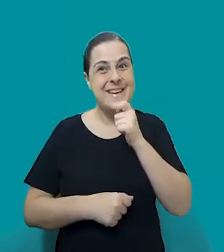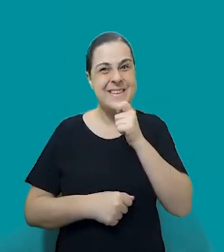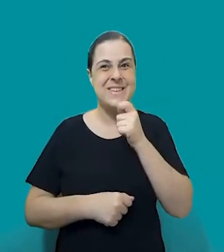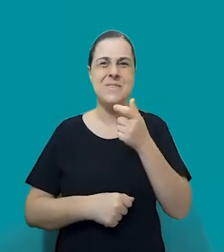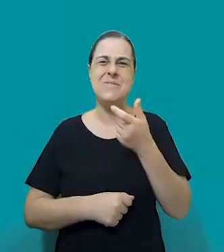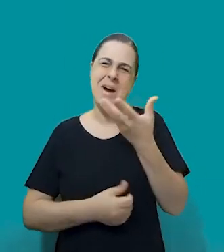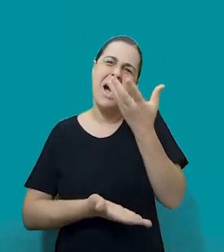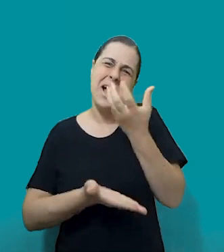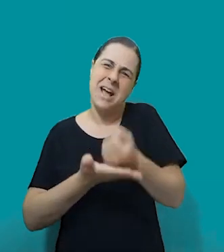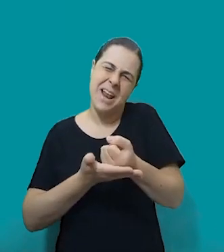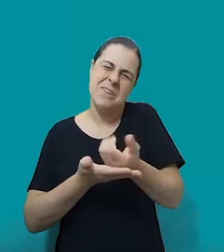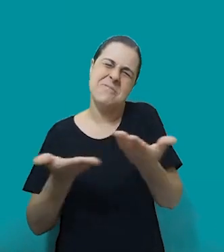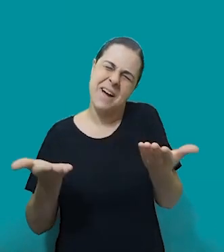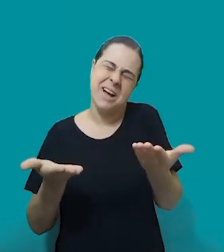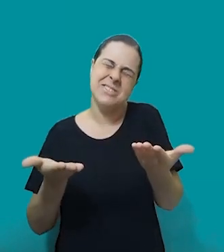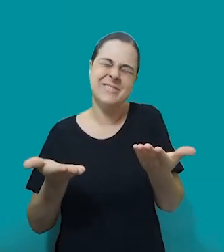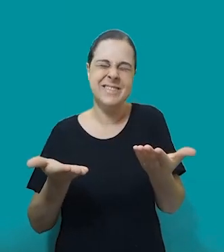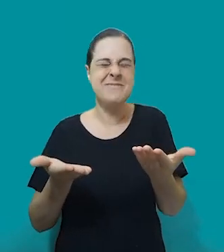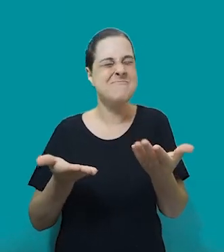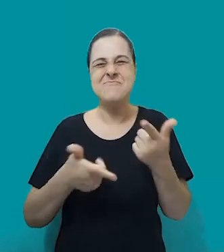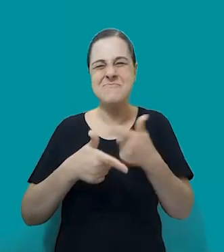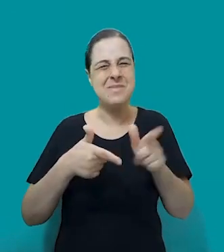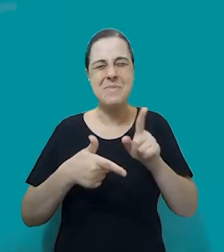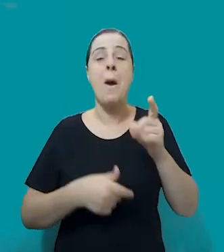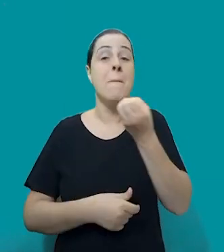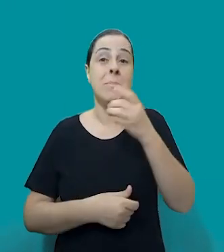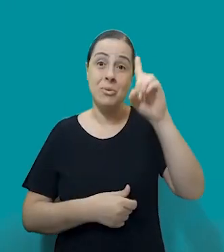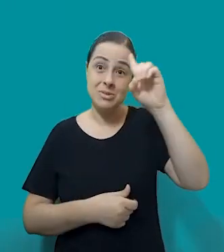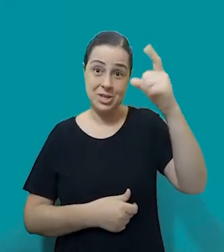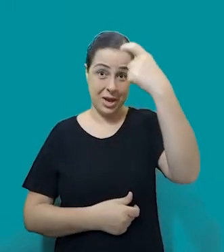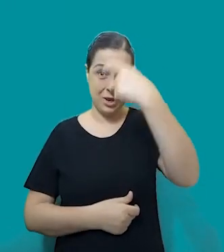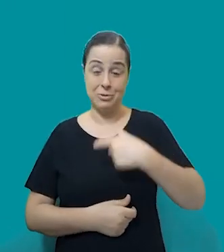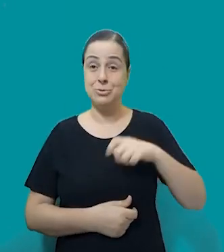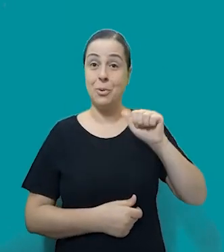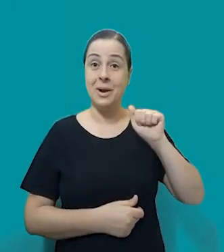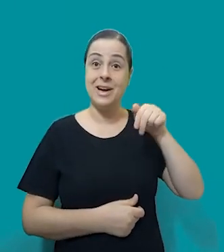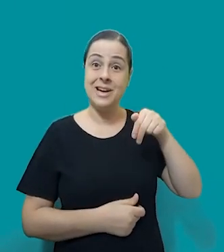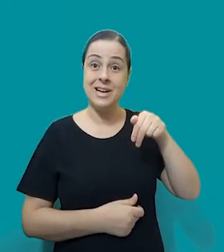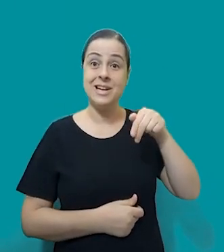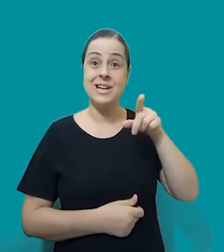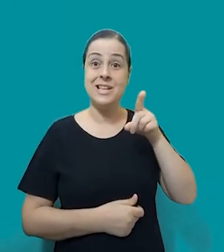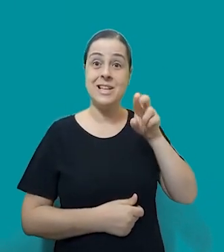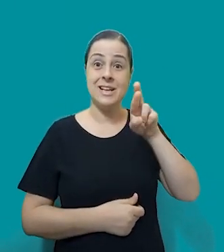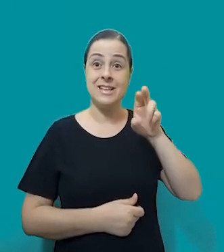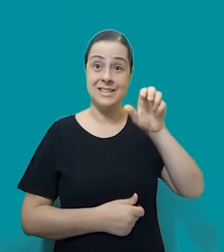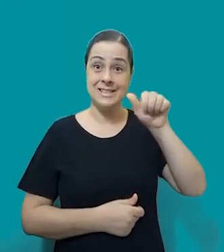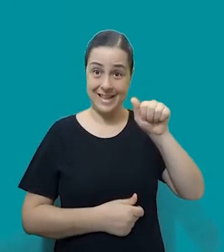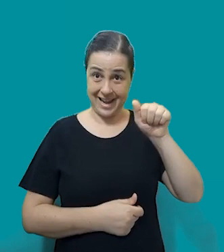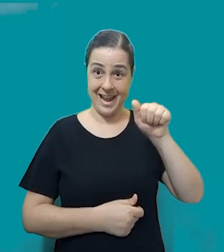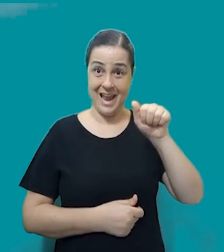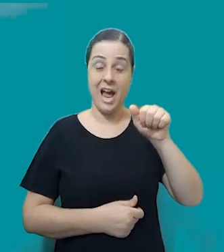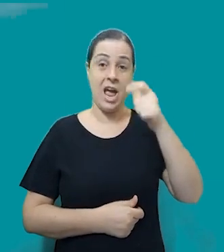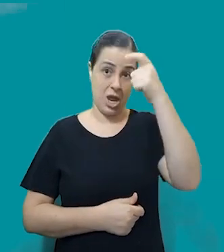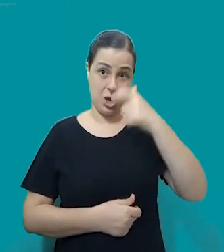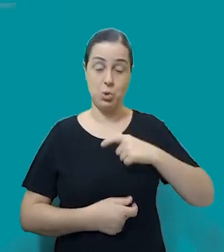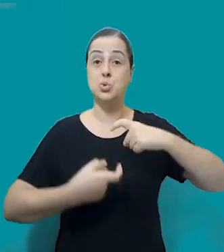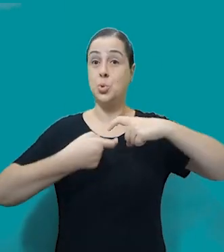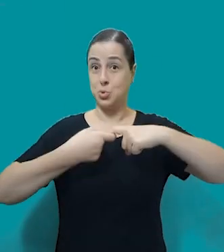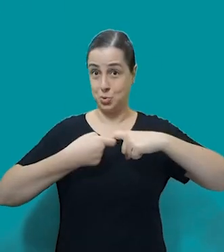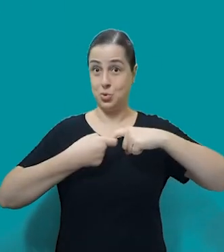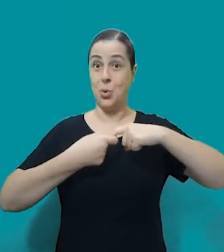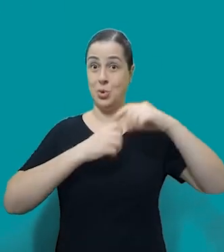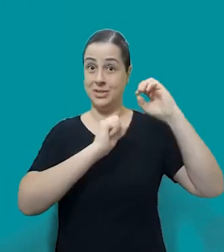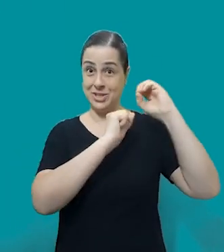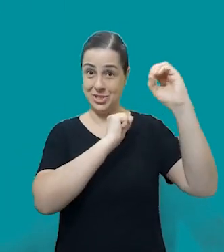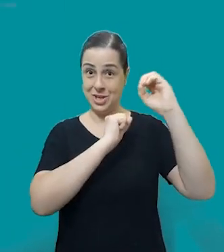mesmo que esteja gravado, fica como bom dia. Eu sou a Andrea Pereira e Sardo, sou uma das sócias também de Carlotas, sou uma